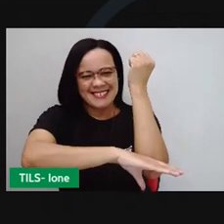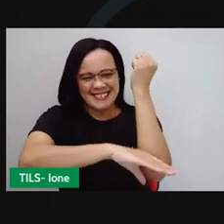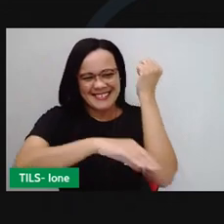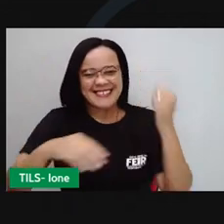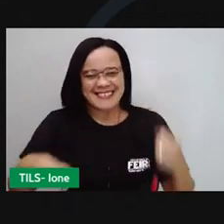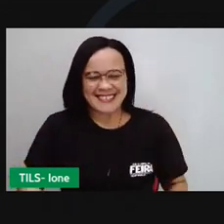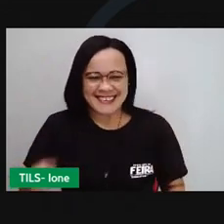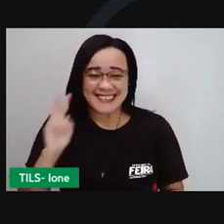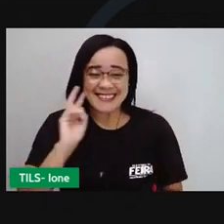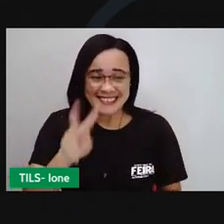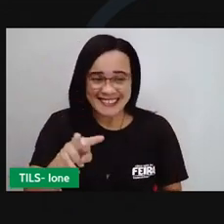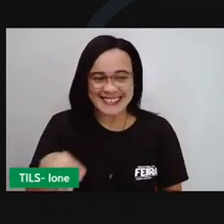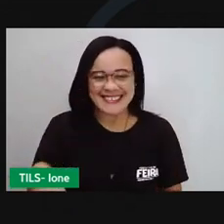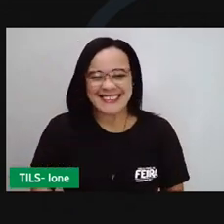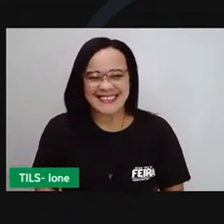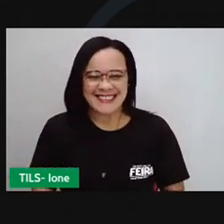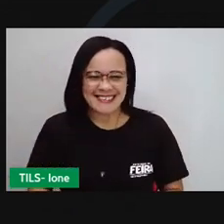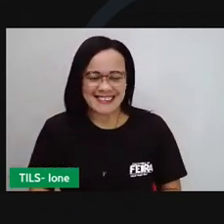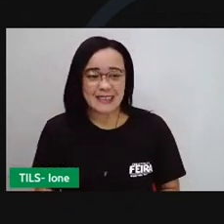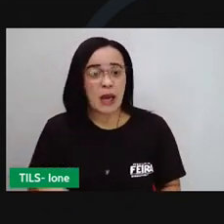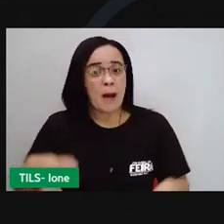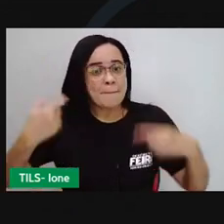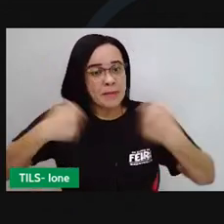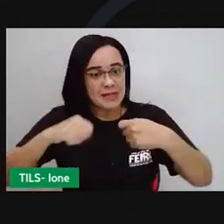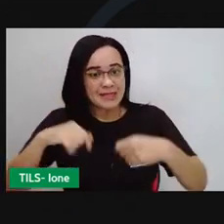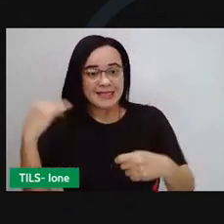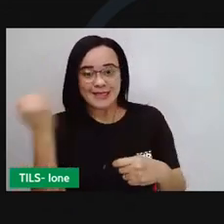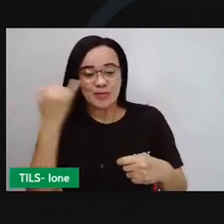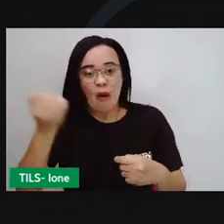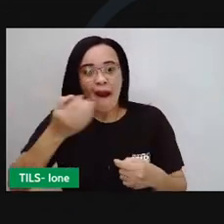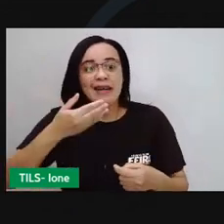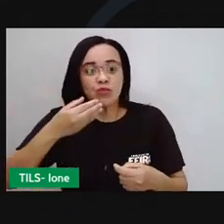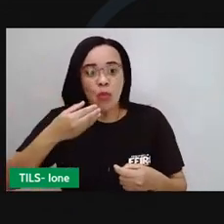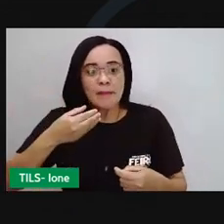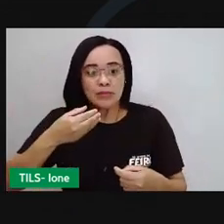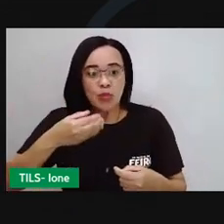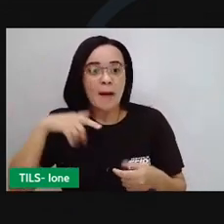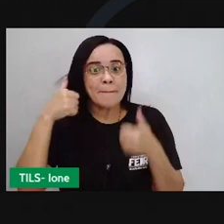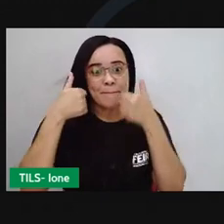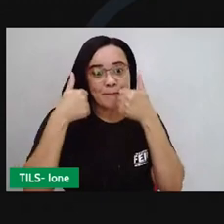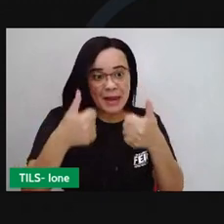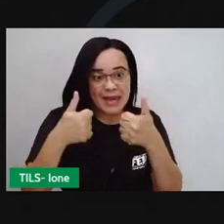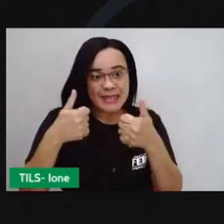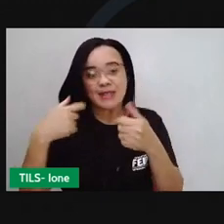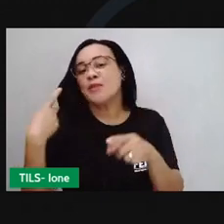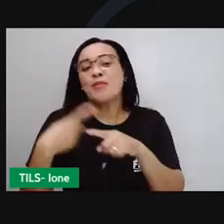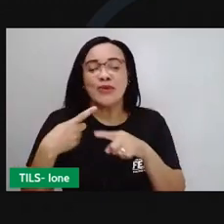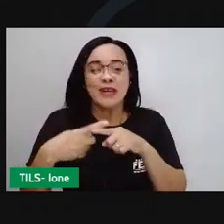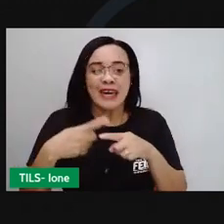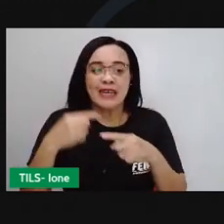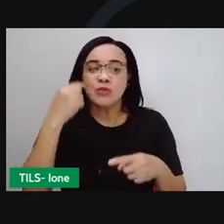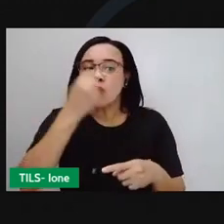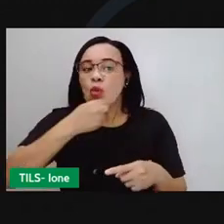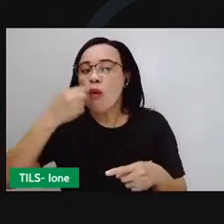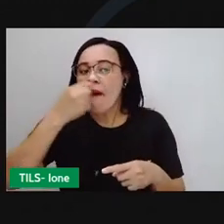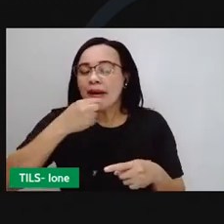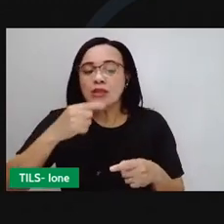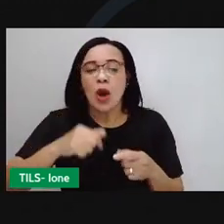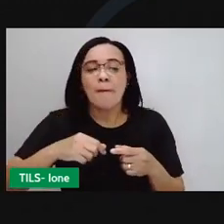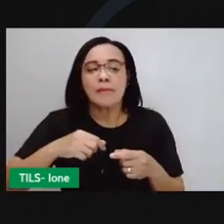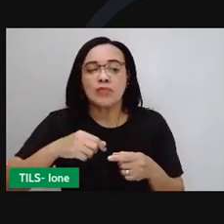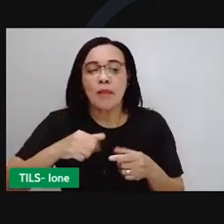E não se esqueça de mastigar bem os alimentos antes de engolir. Lembre-se que a mastigação é o primeiro estágio da digestão.